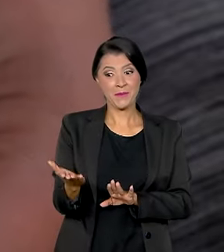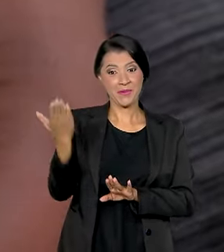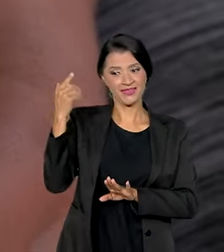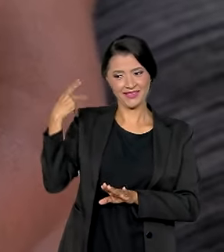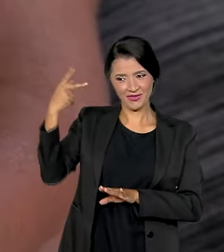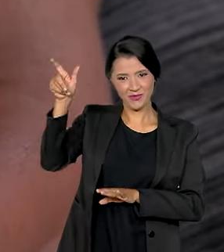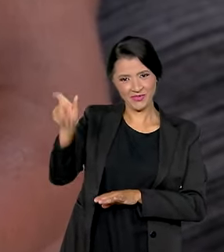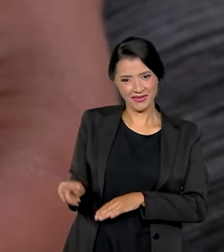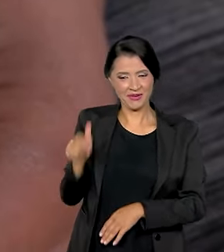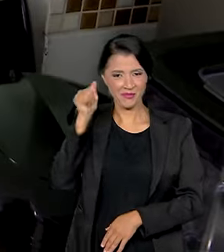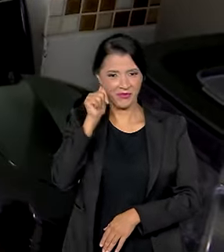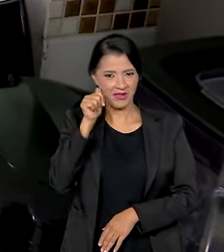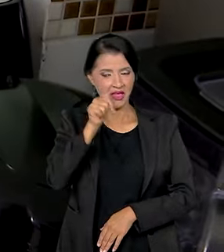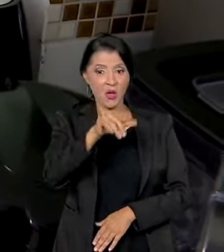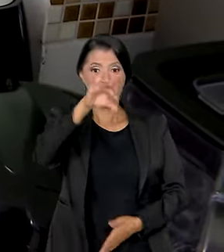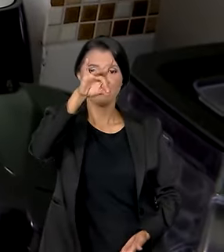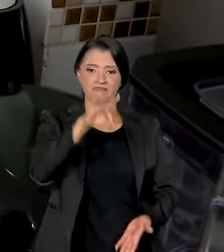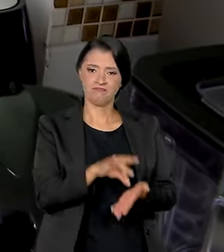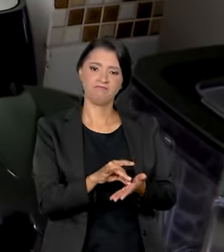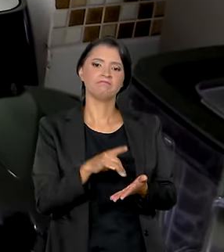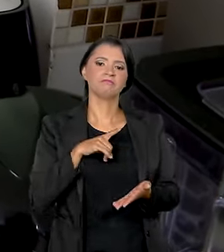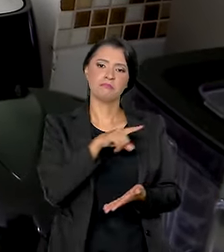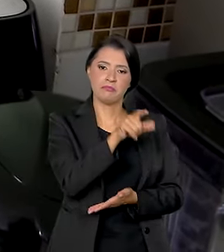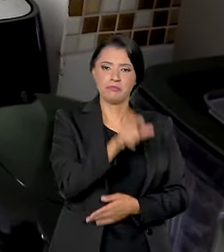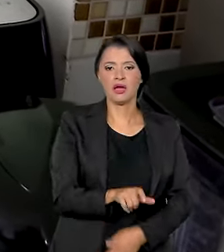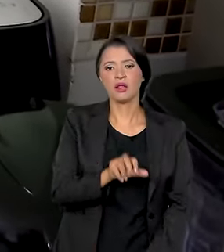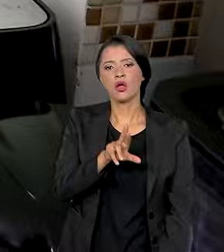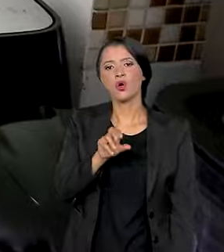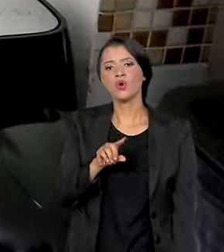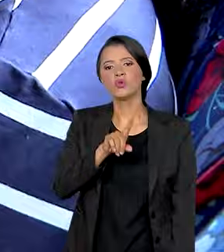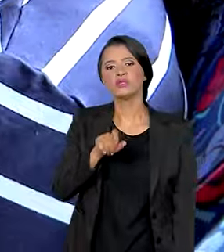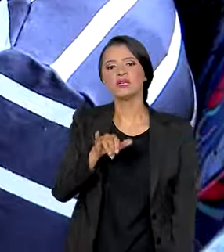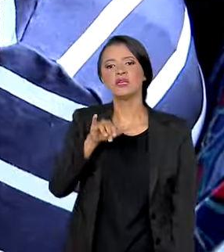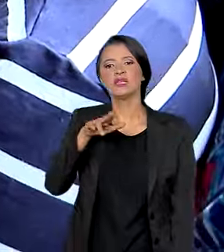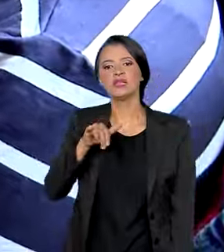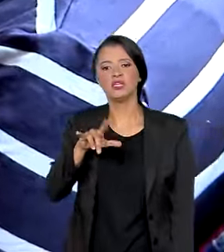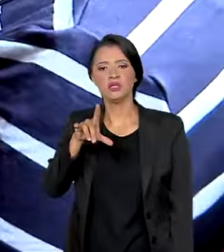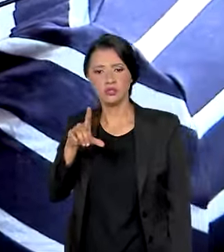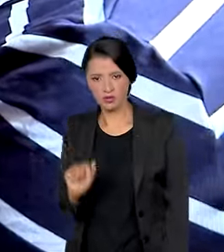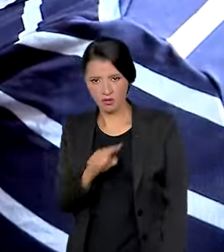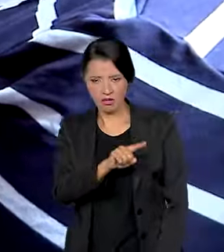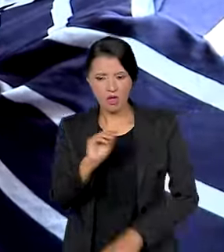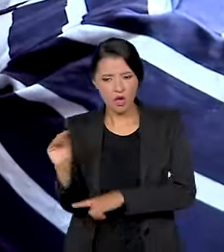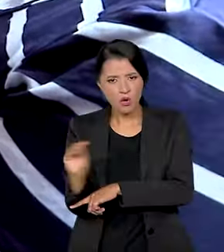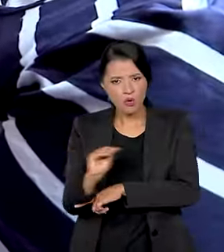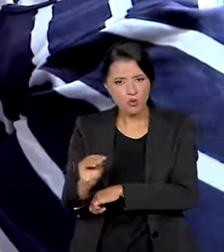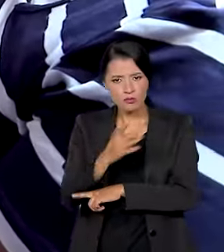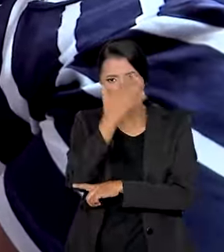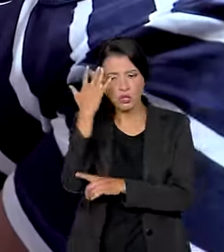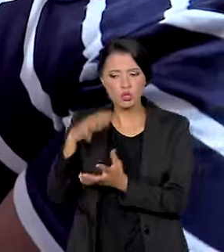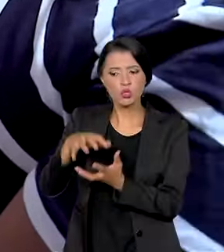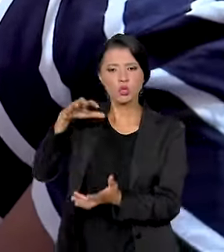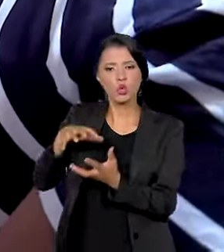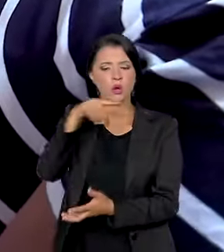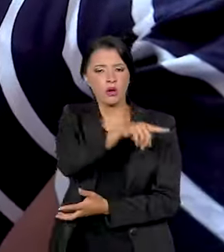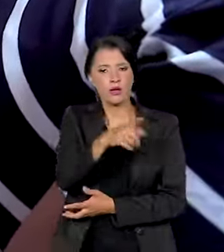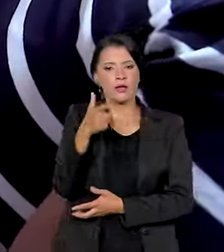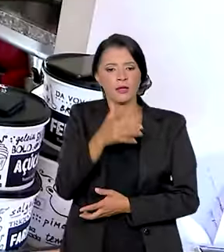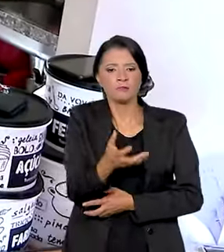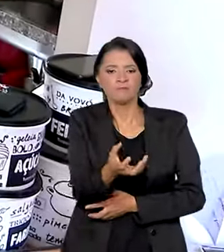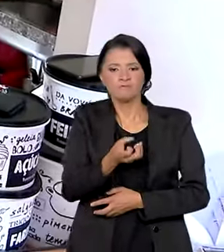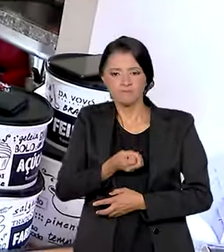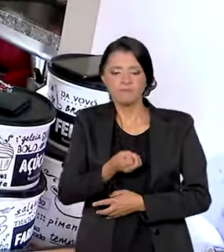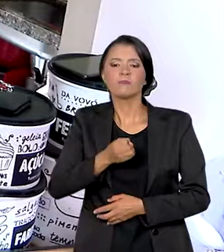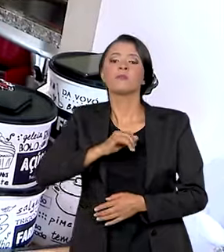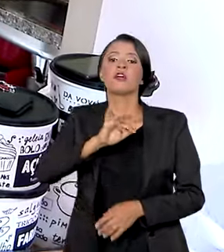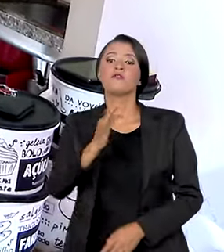passado para Raquel, hoje é realidade para Rosenilda. A cuidadora de idosos passou a receber o benefício